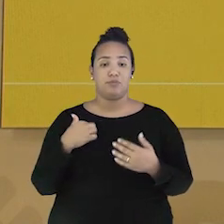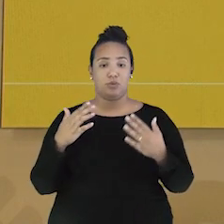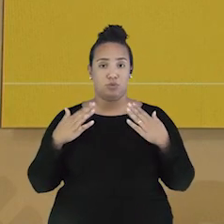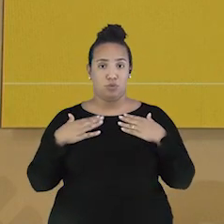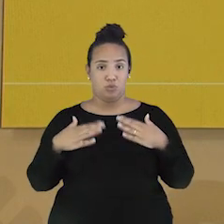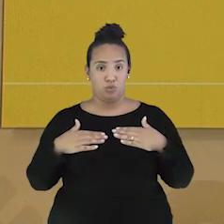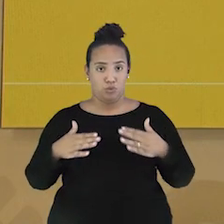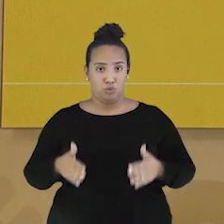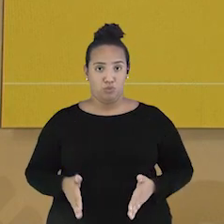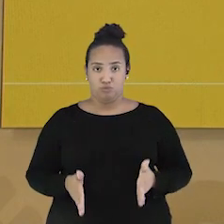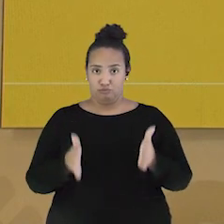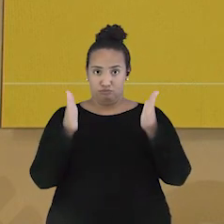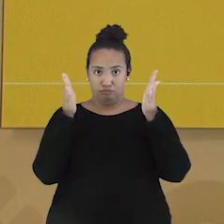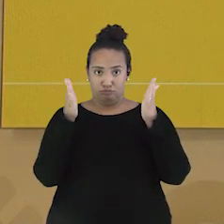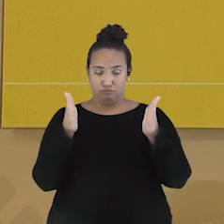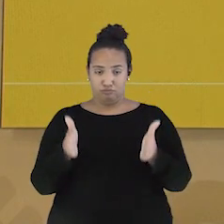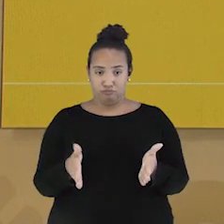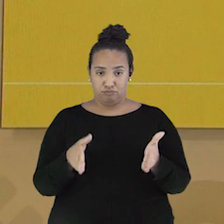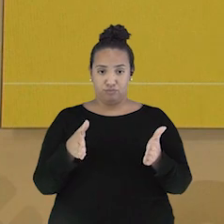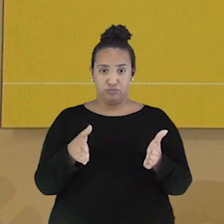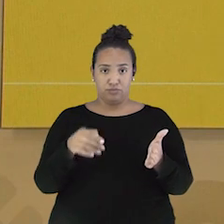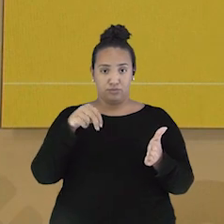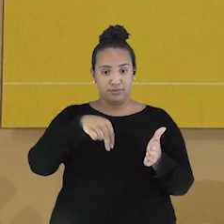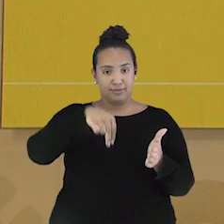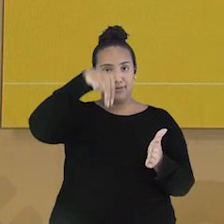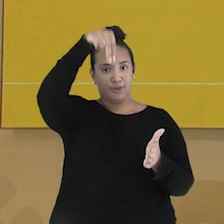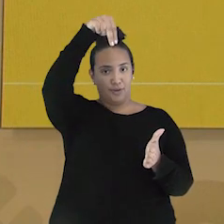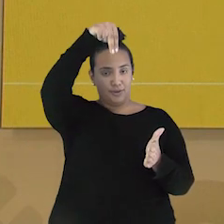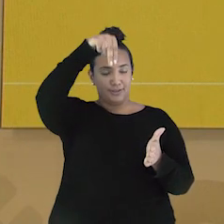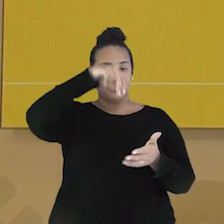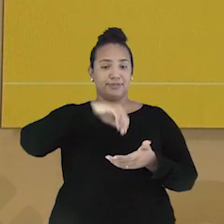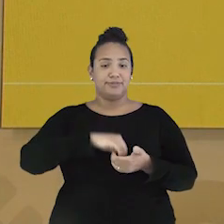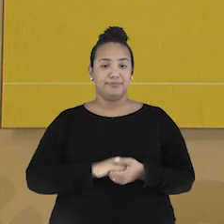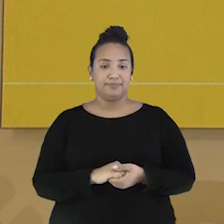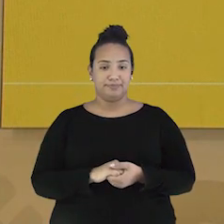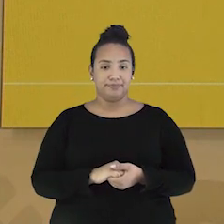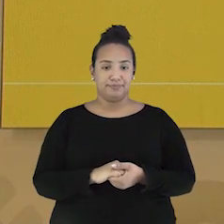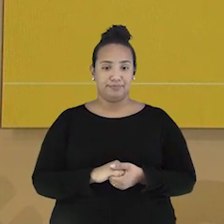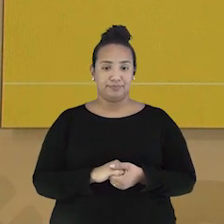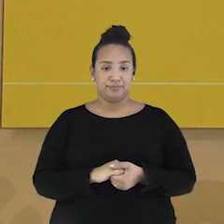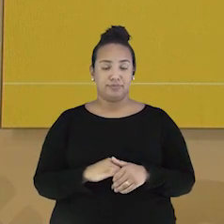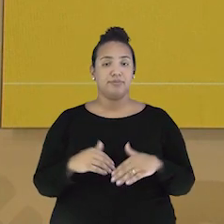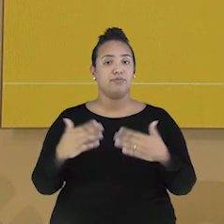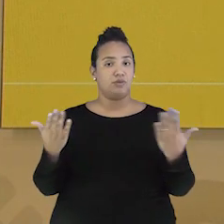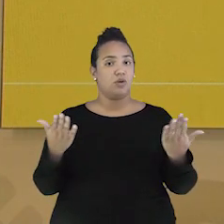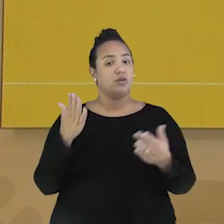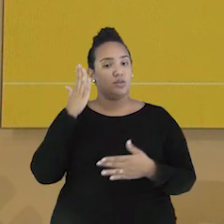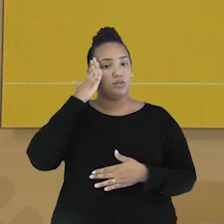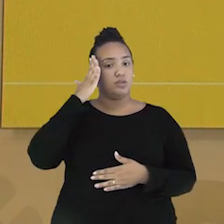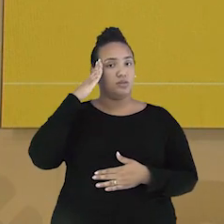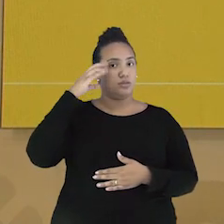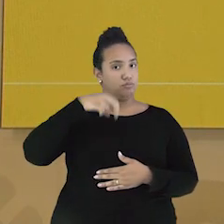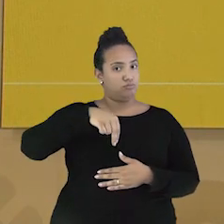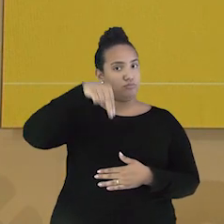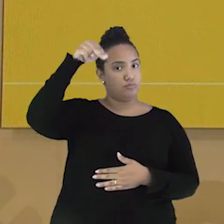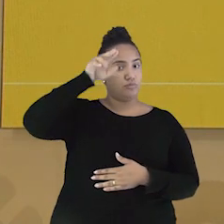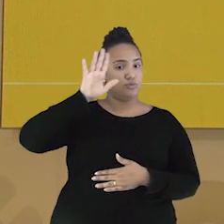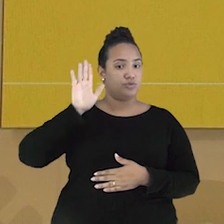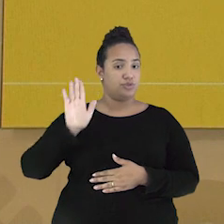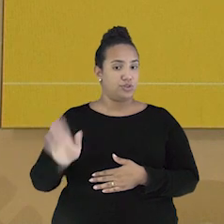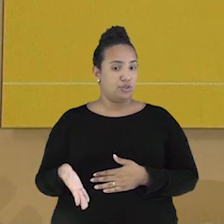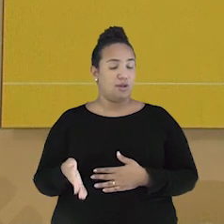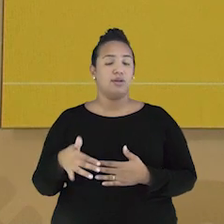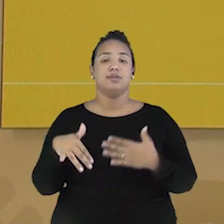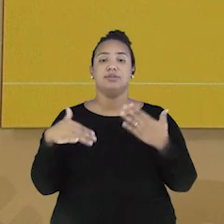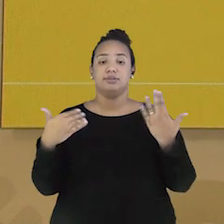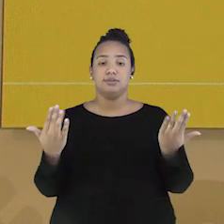posicionei o meu corpo de frente para onde apontava o ponto cardeal norte e temos conhecimento de onde está esse ponto. A partir